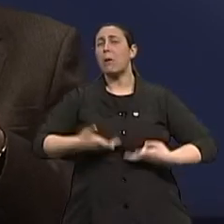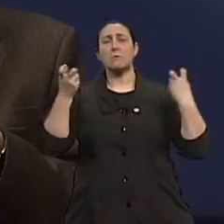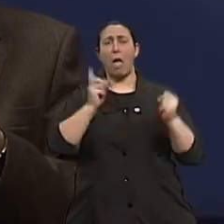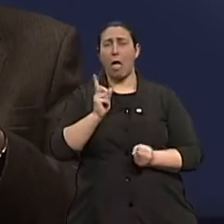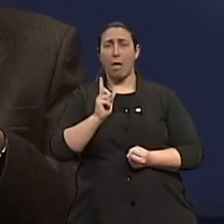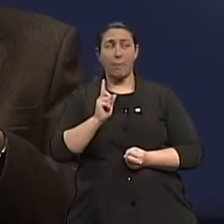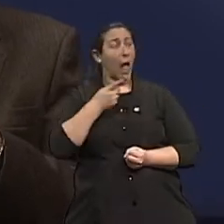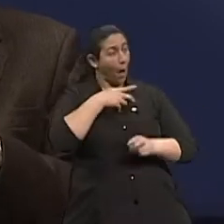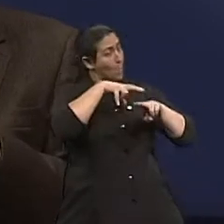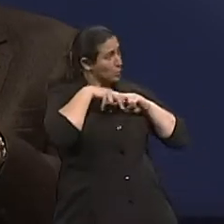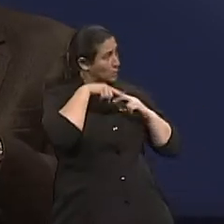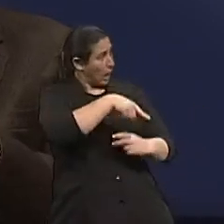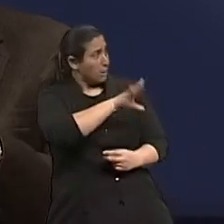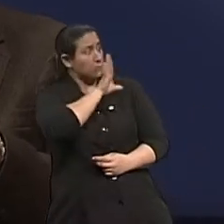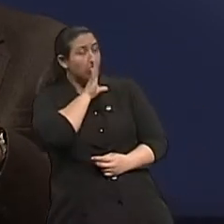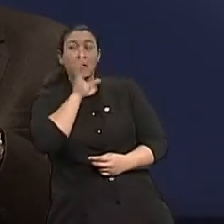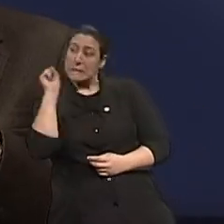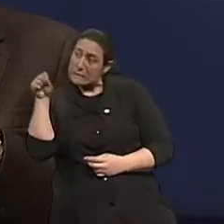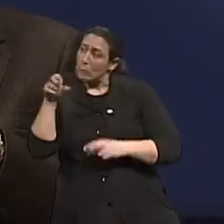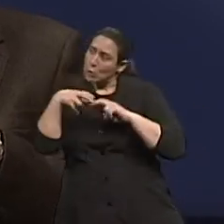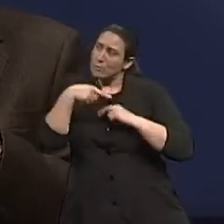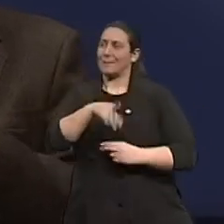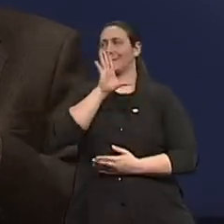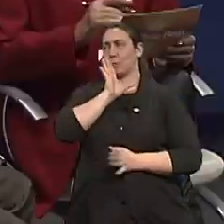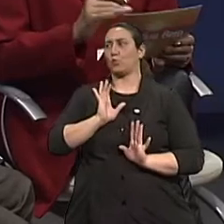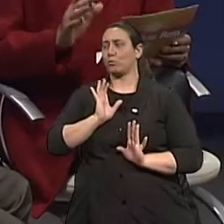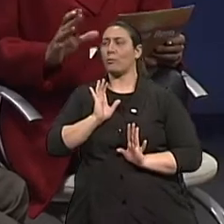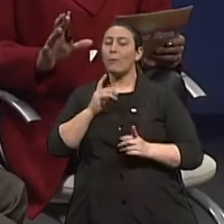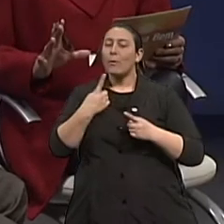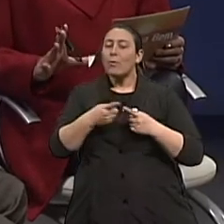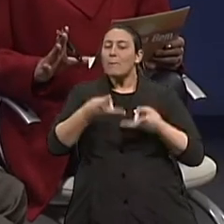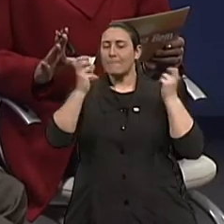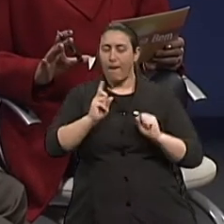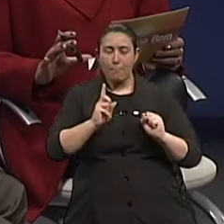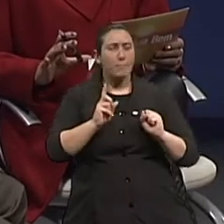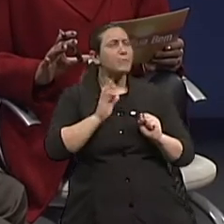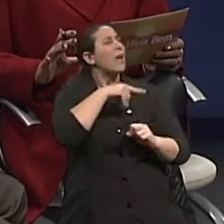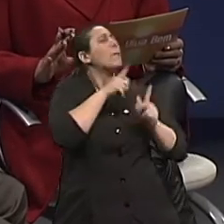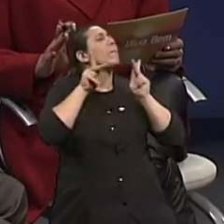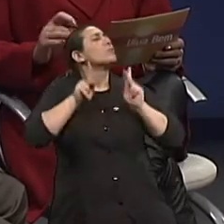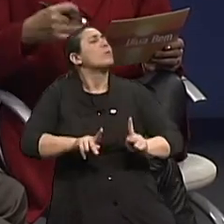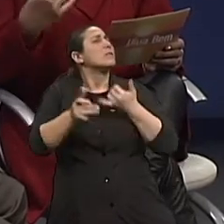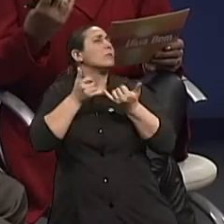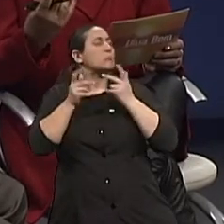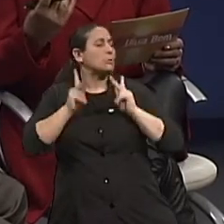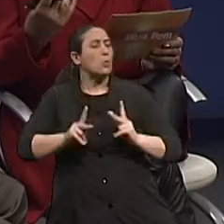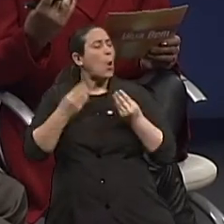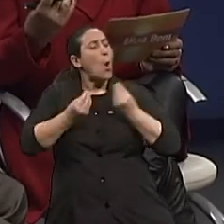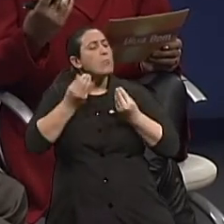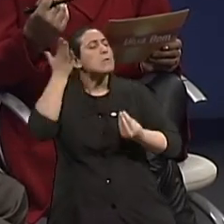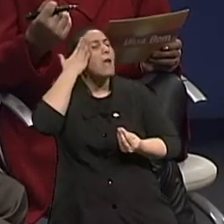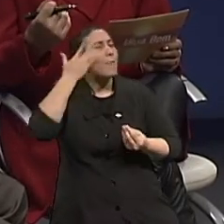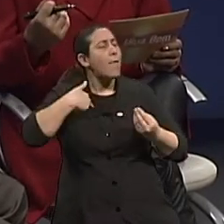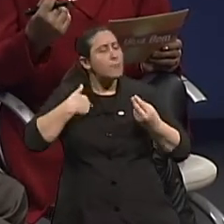leva para que se transforme num câncer. Aí eu lhe faço aquela pergunta que um bem, uma pessoa leiga, realmente vai fazer. Quais são os sintomas?